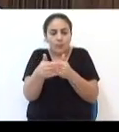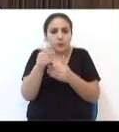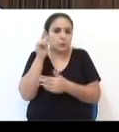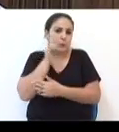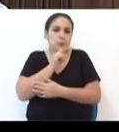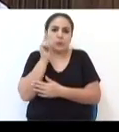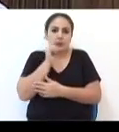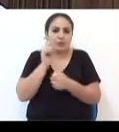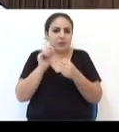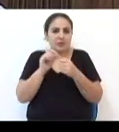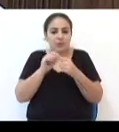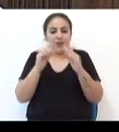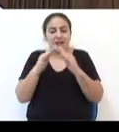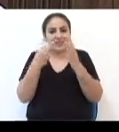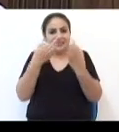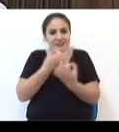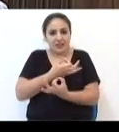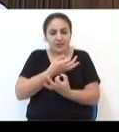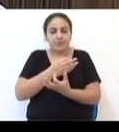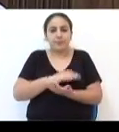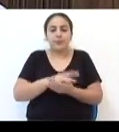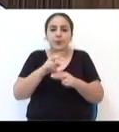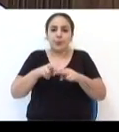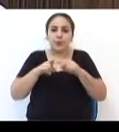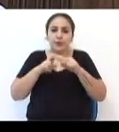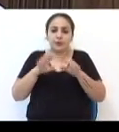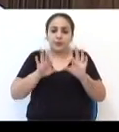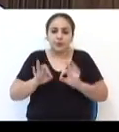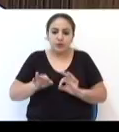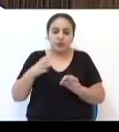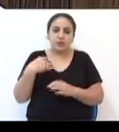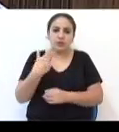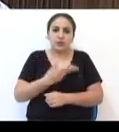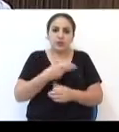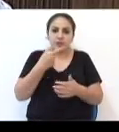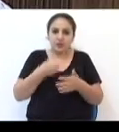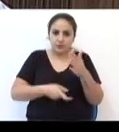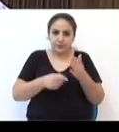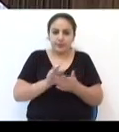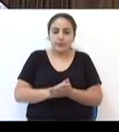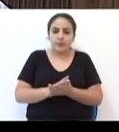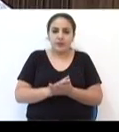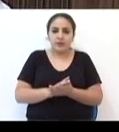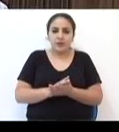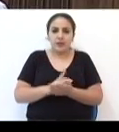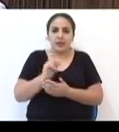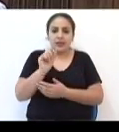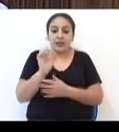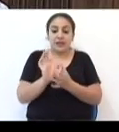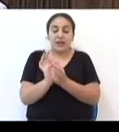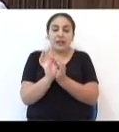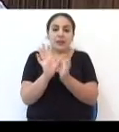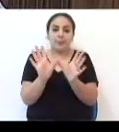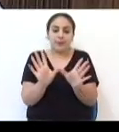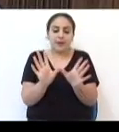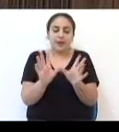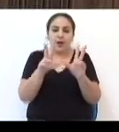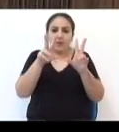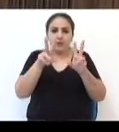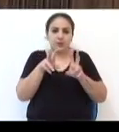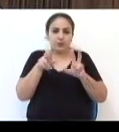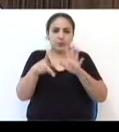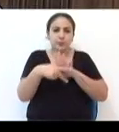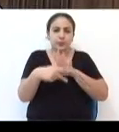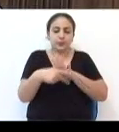de fazer uma casa ideal para as suas famílias. Então, esse projeto da nossa autoria, ele libera a